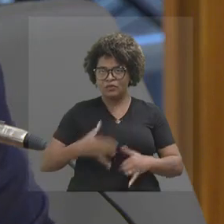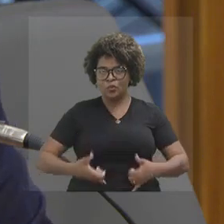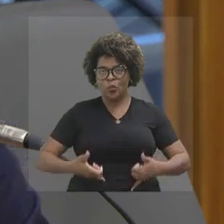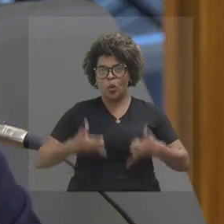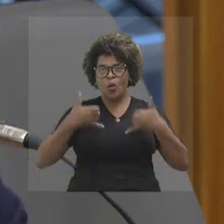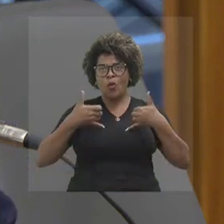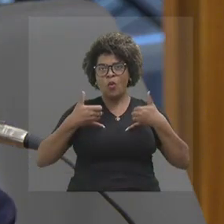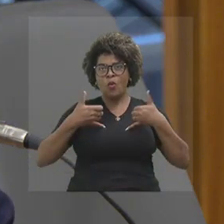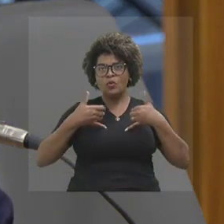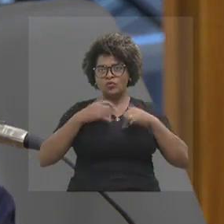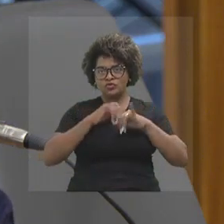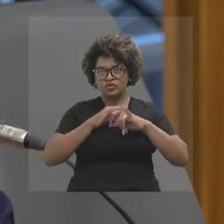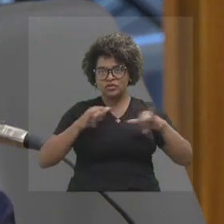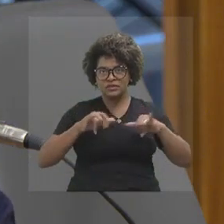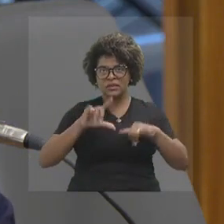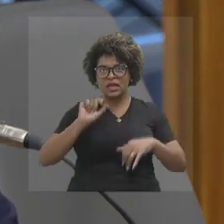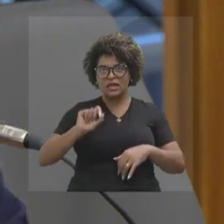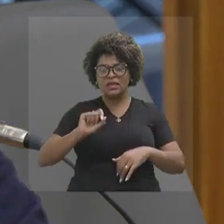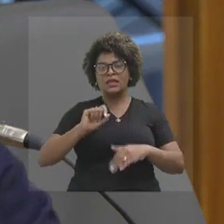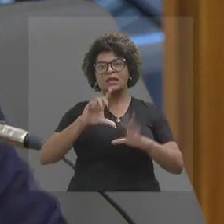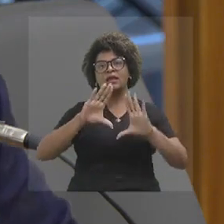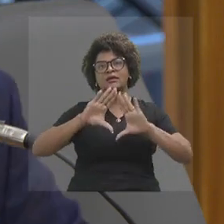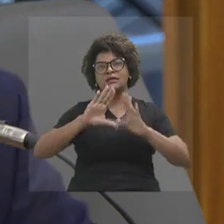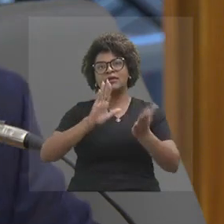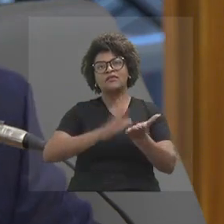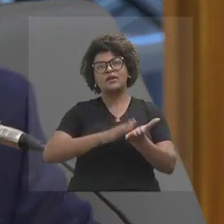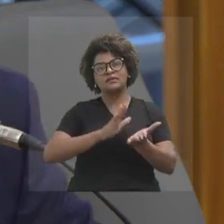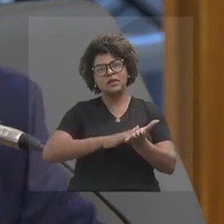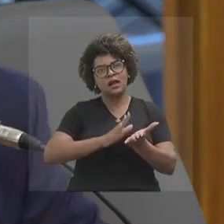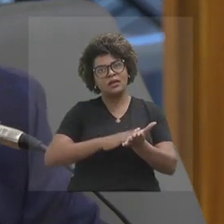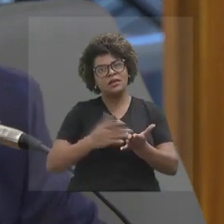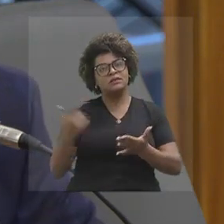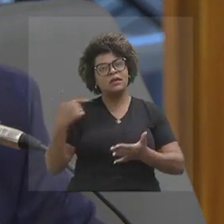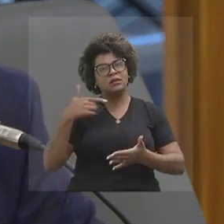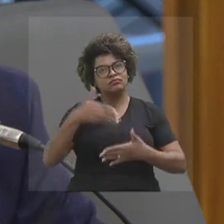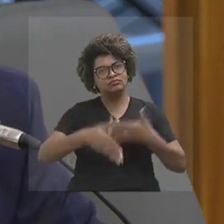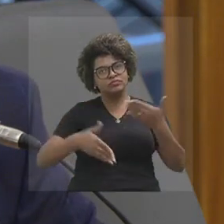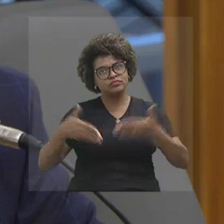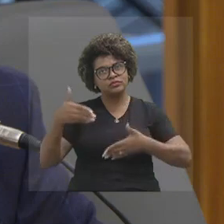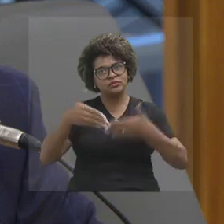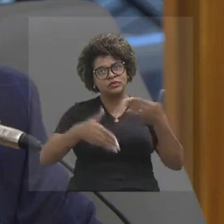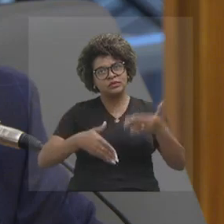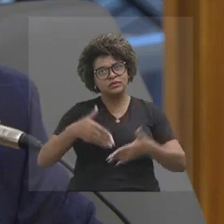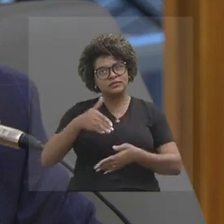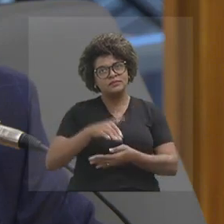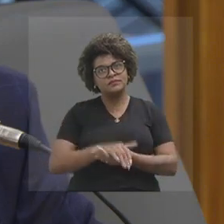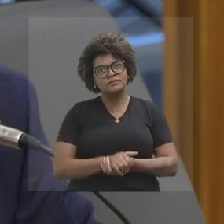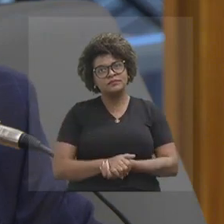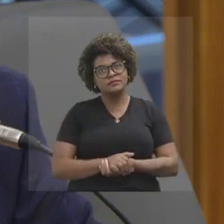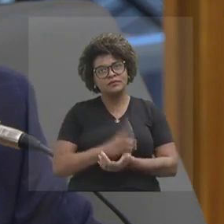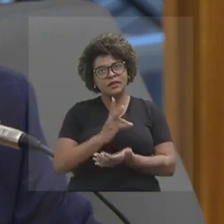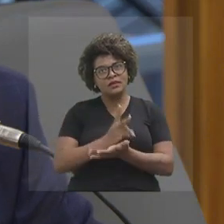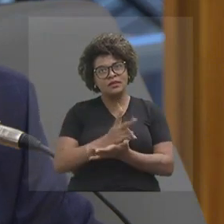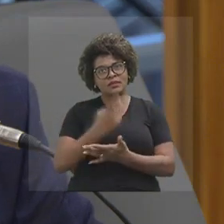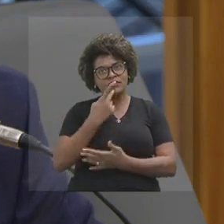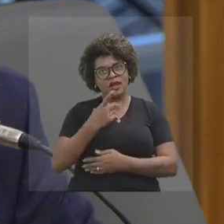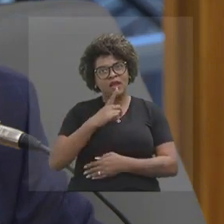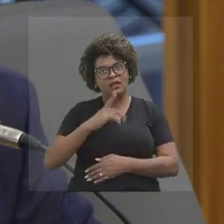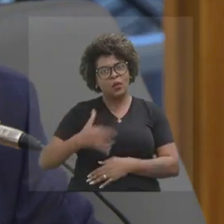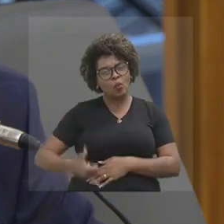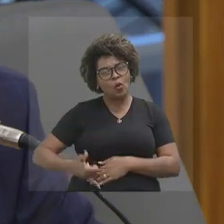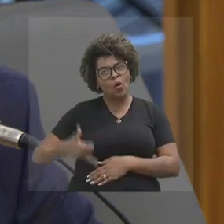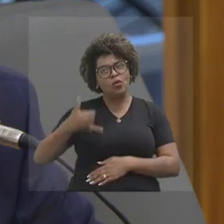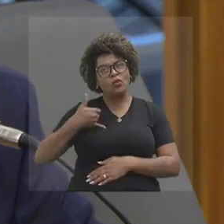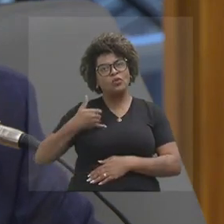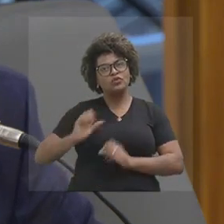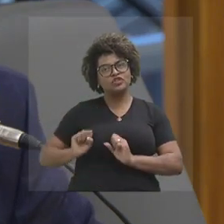em vários escalis, em alguns recebendo de parcela algumas vais, e sempre falando, gente tem muito orgulho de defender o que a